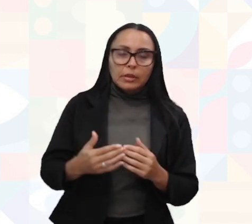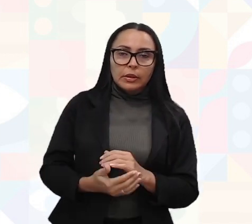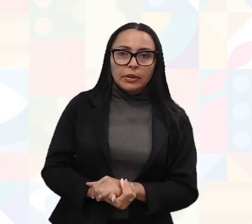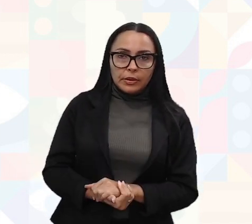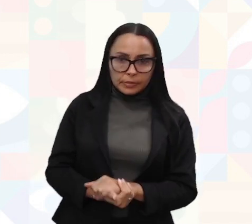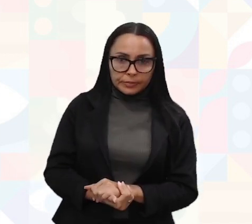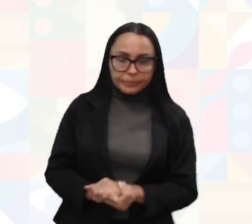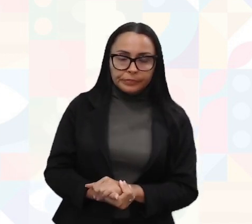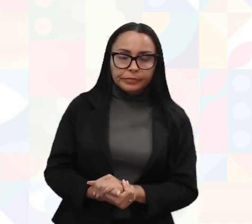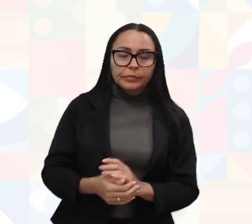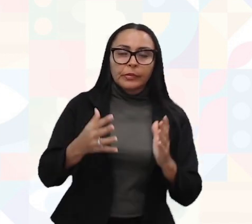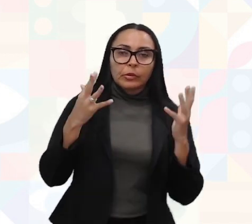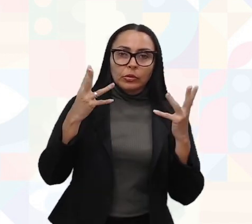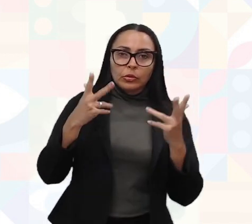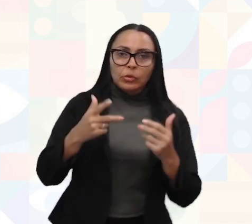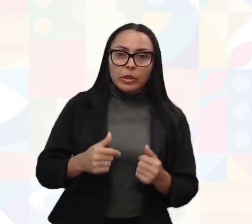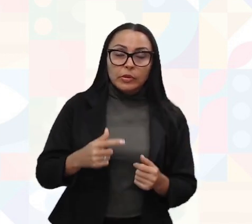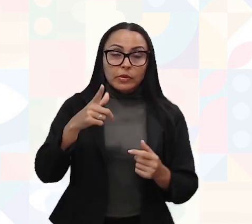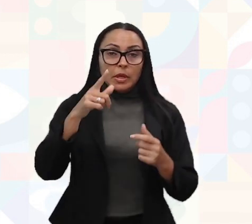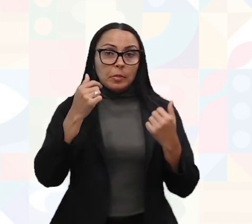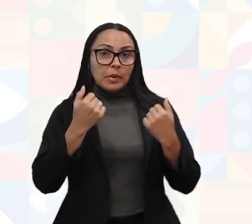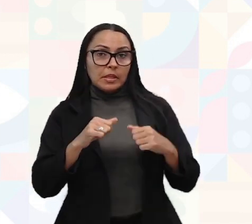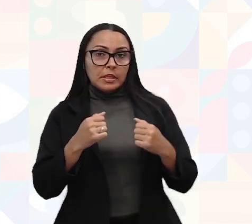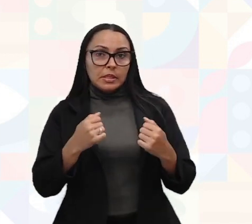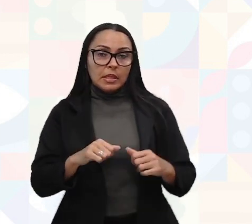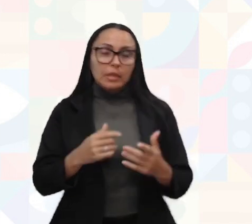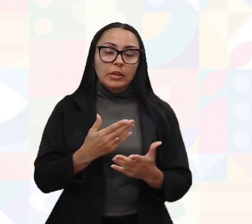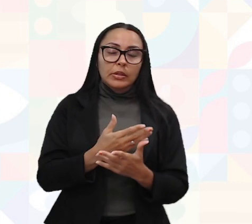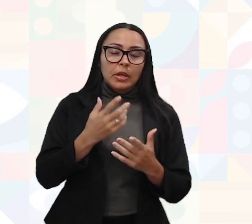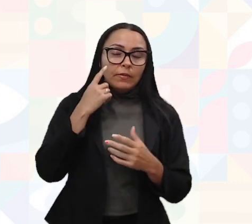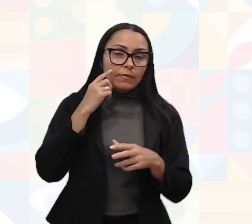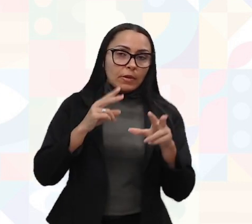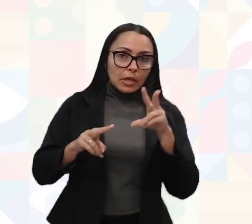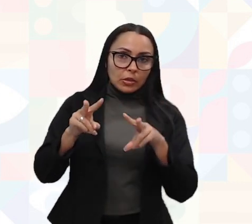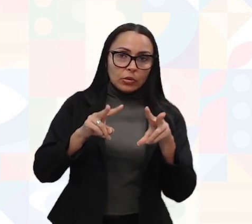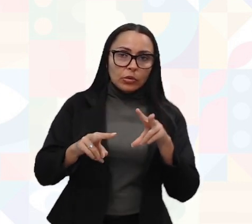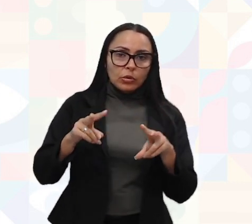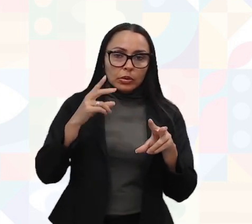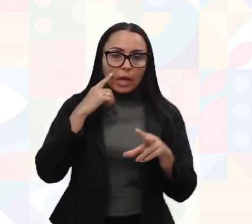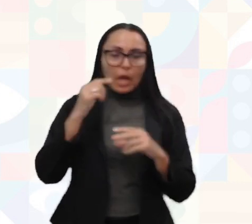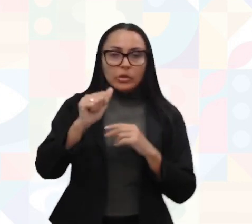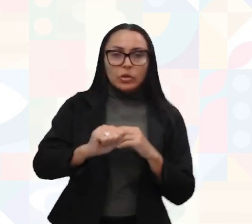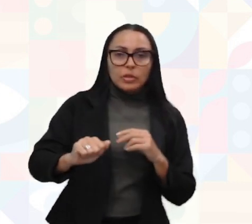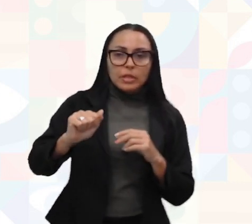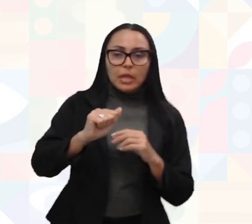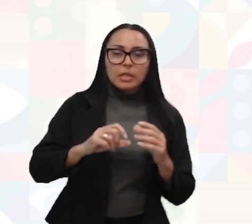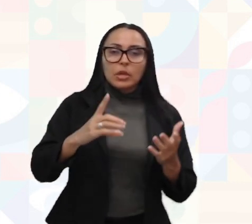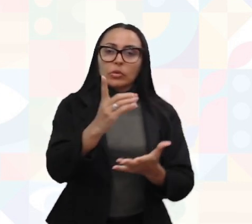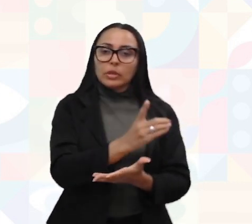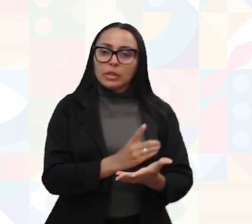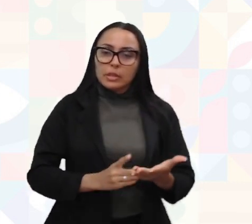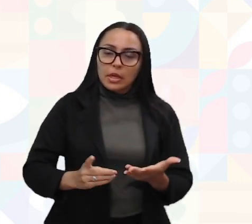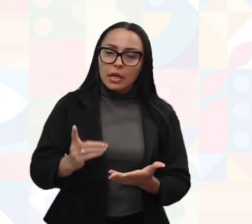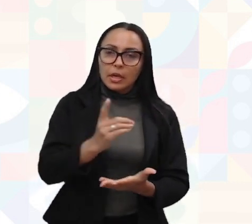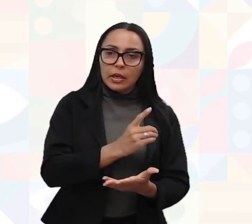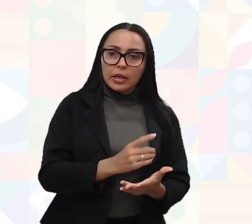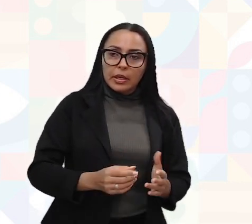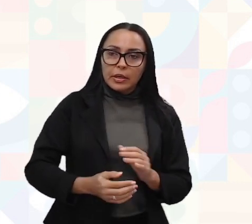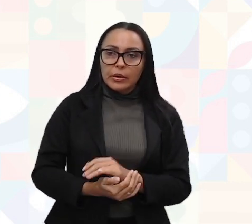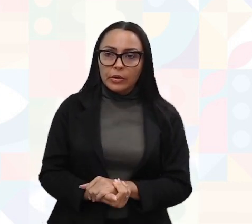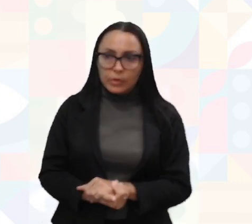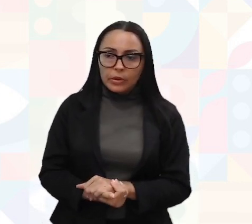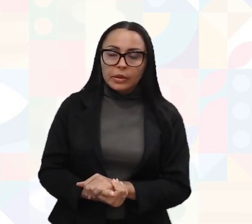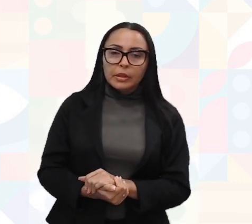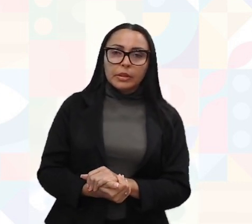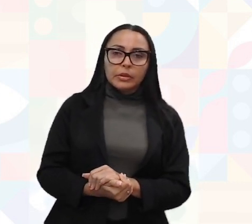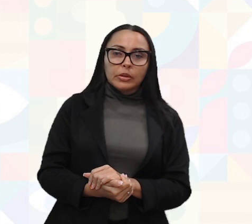Então tudo isso você precisa estar vendo na associação de design de interiores, no CAL,